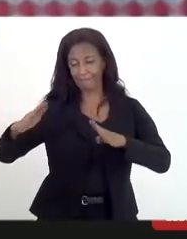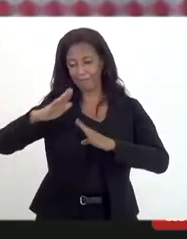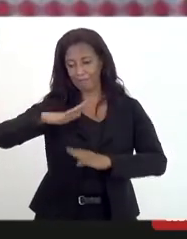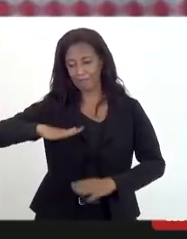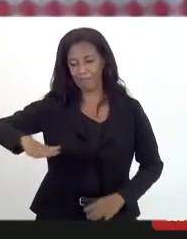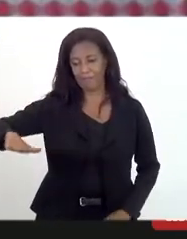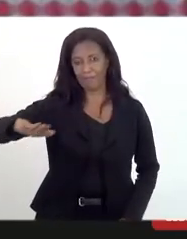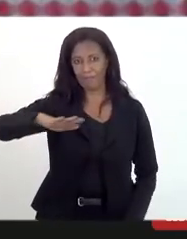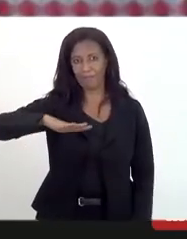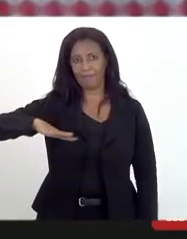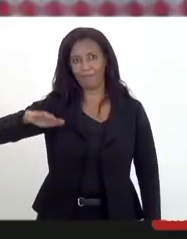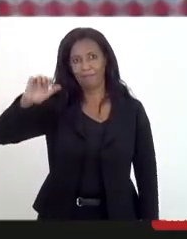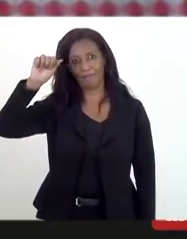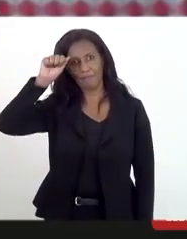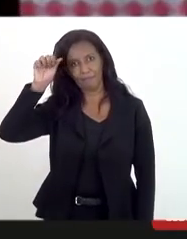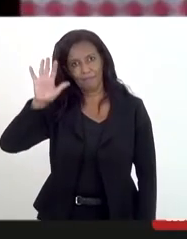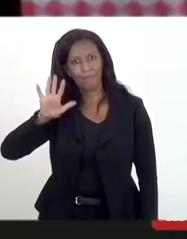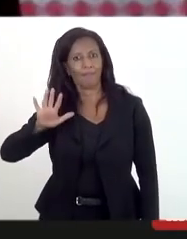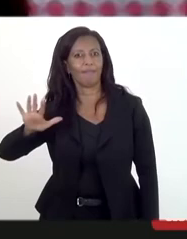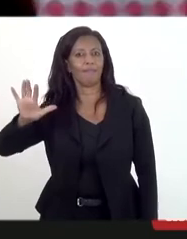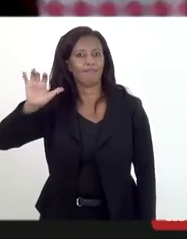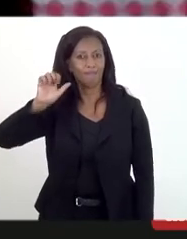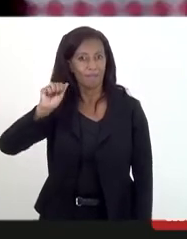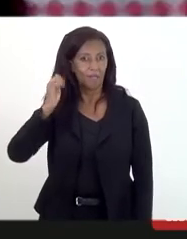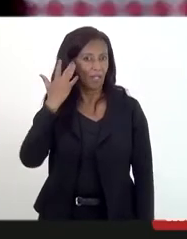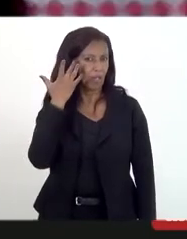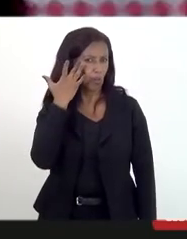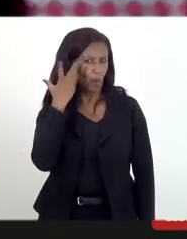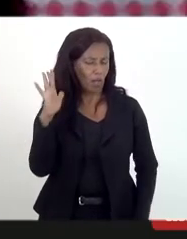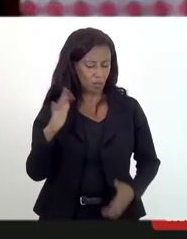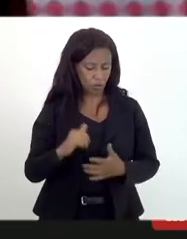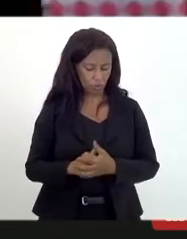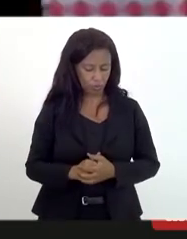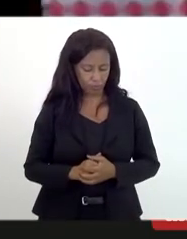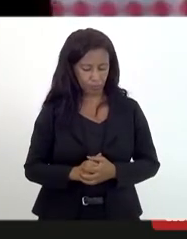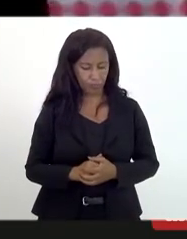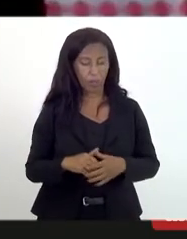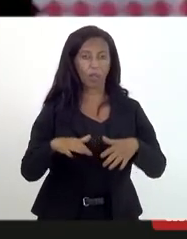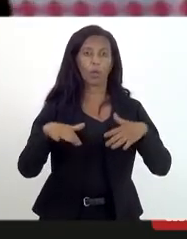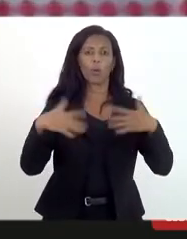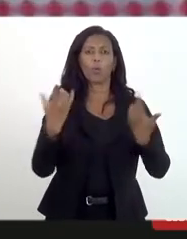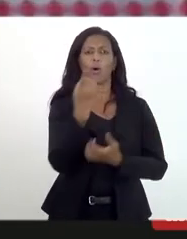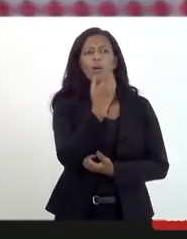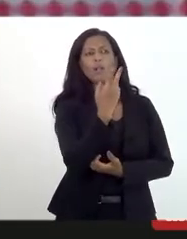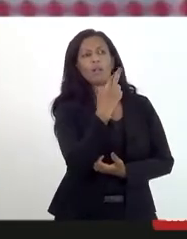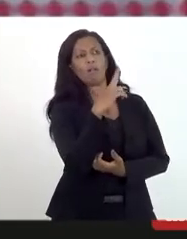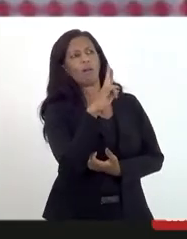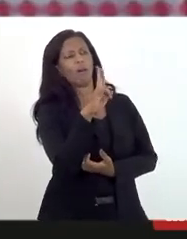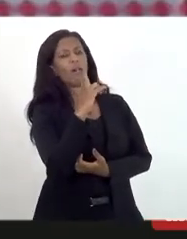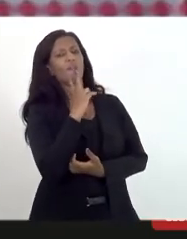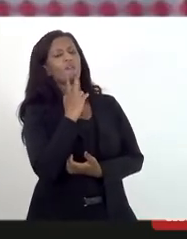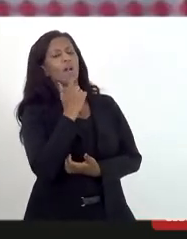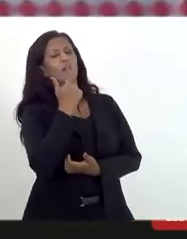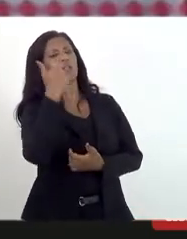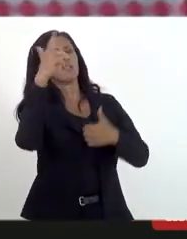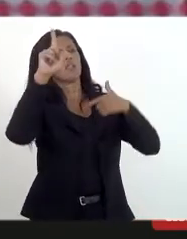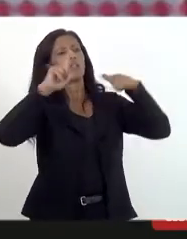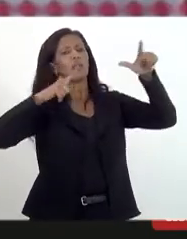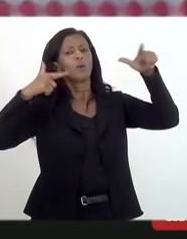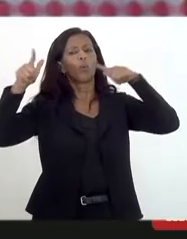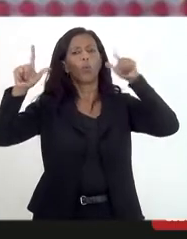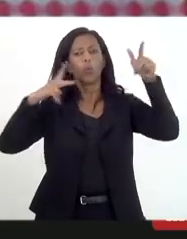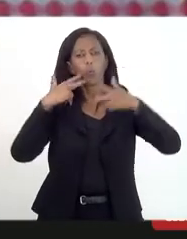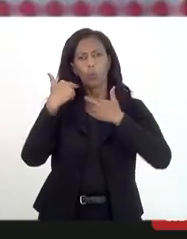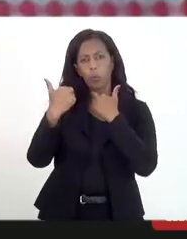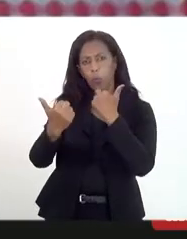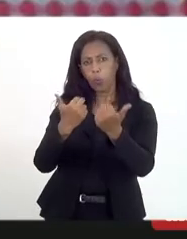matriz africana eu acho que quando o doutor Mitropoulos assinala que há outros discursos eu já